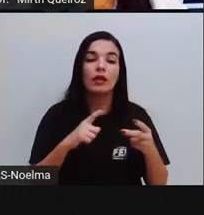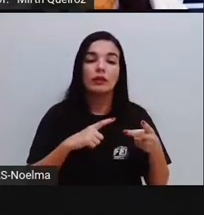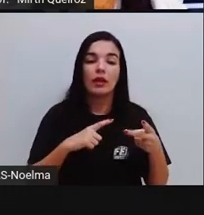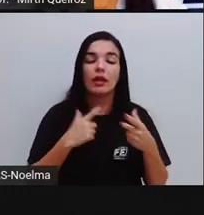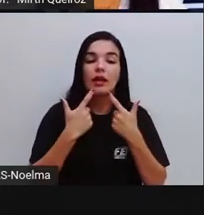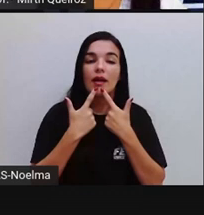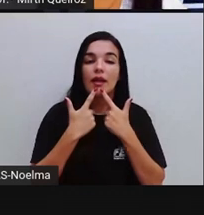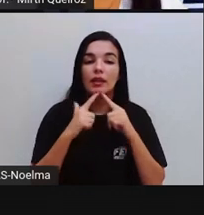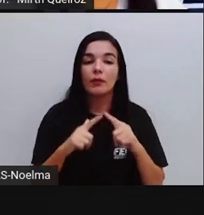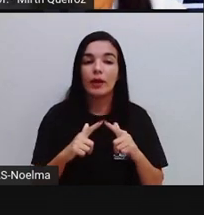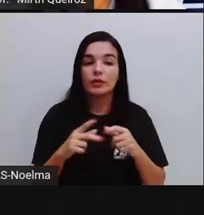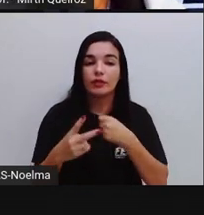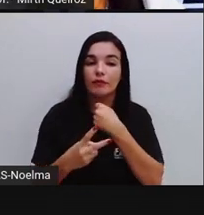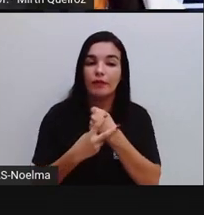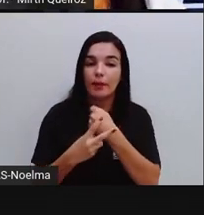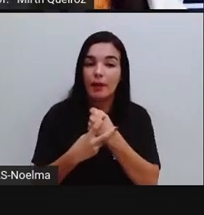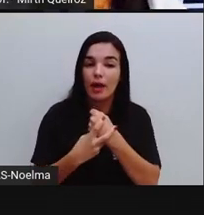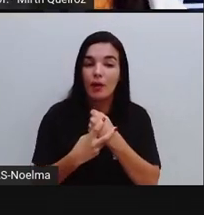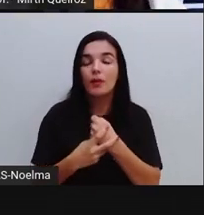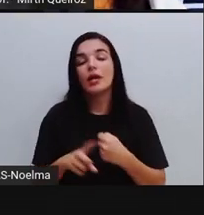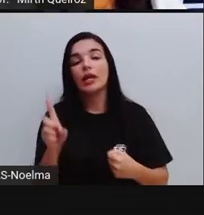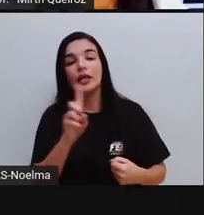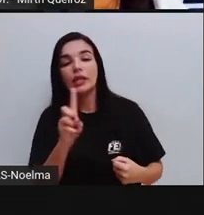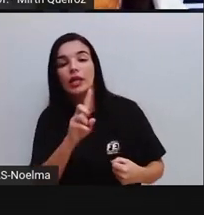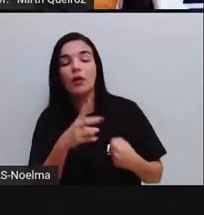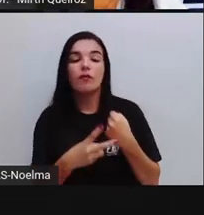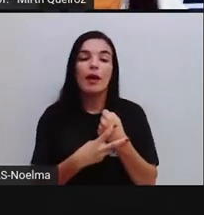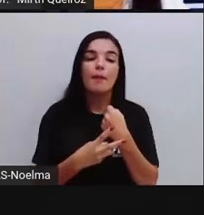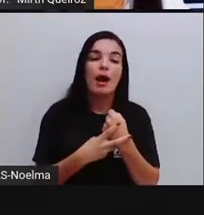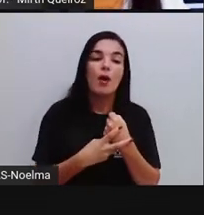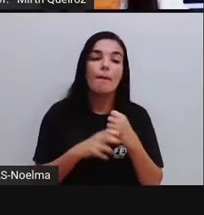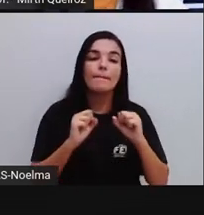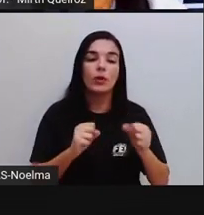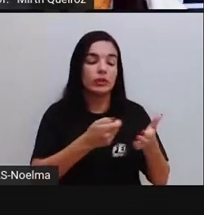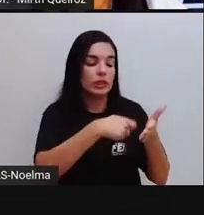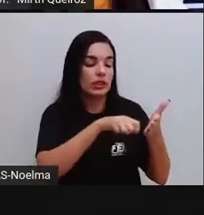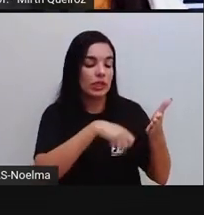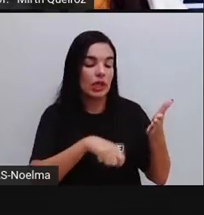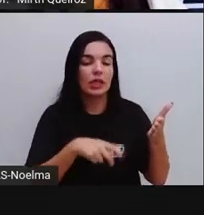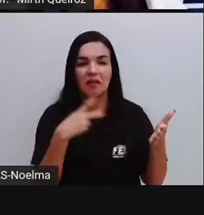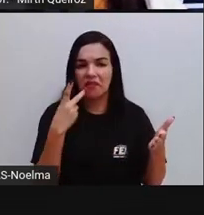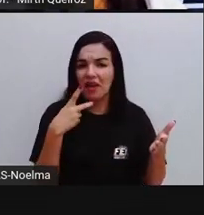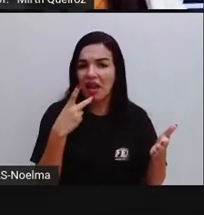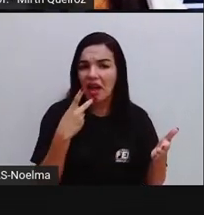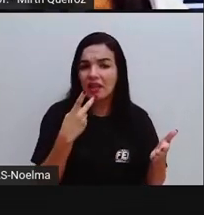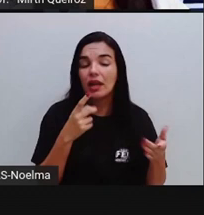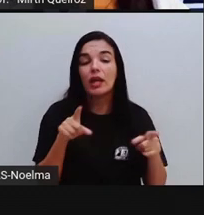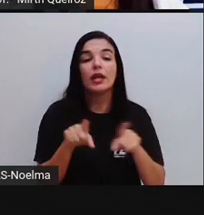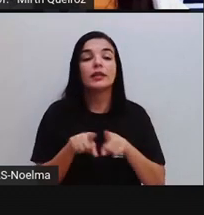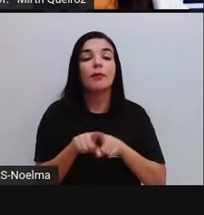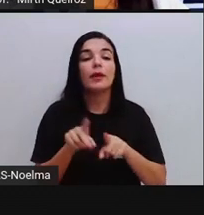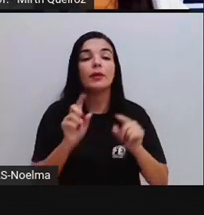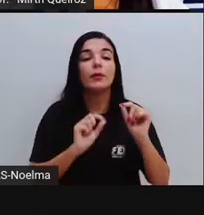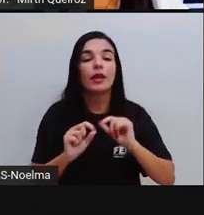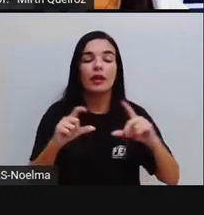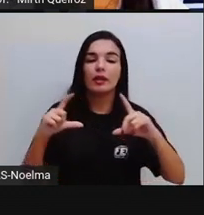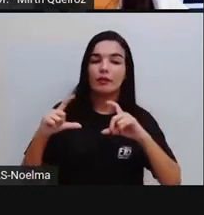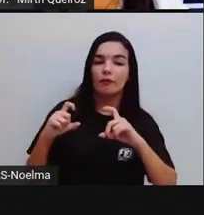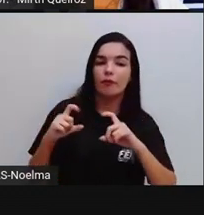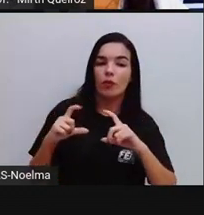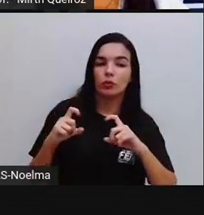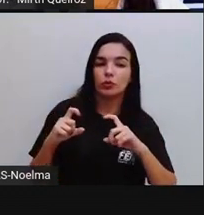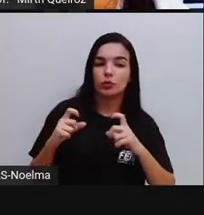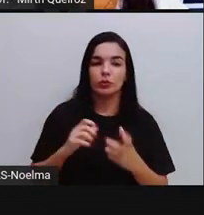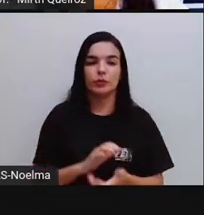a presença da linguagem verbal e não verbal. O verbal pode ser escrita ou pode ser falada. E a não verbal, que é através do uso de imagens.